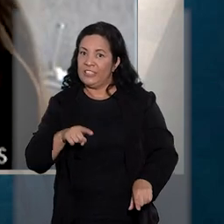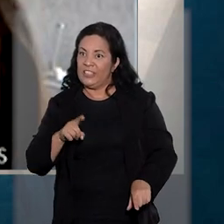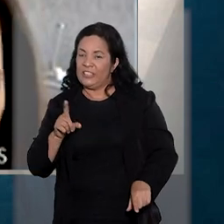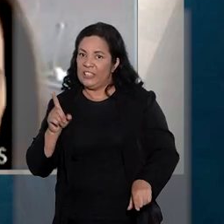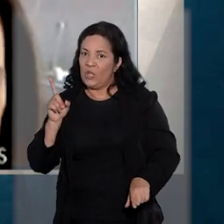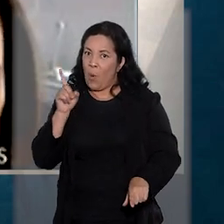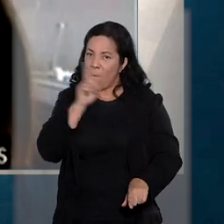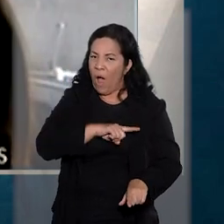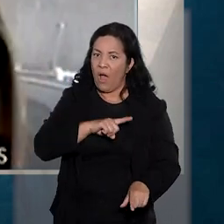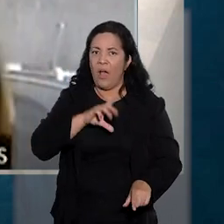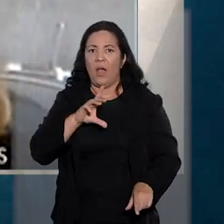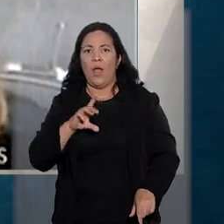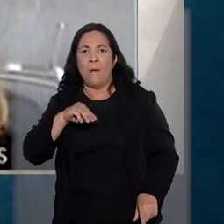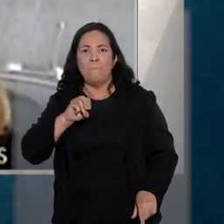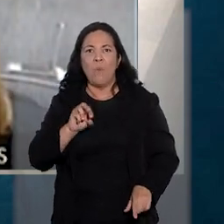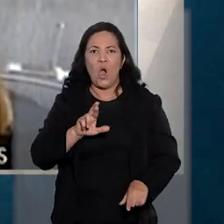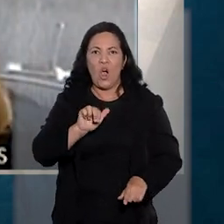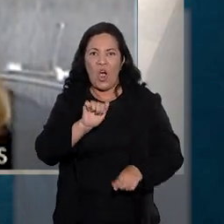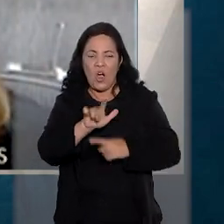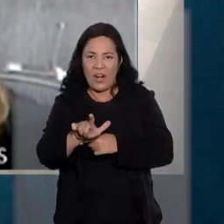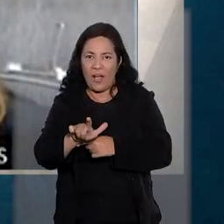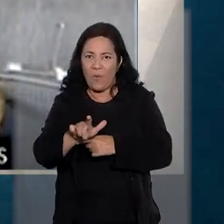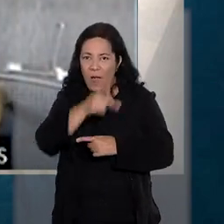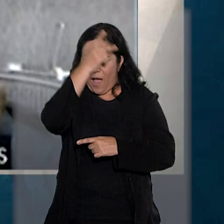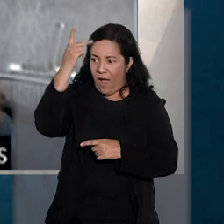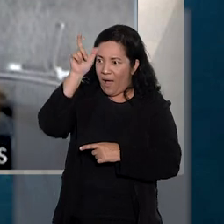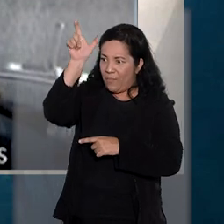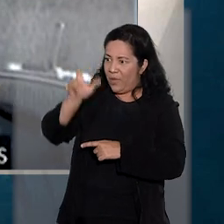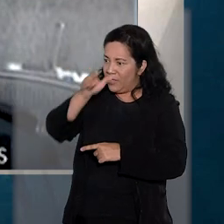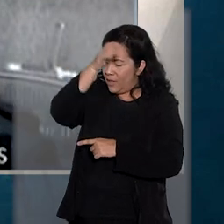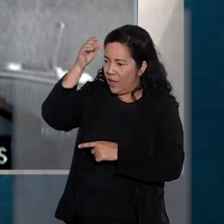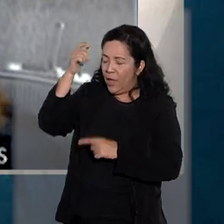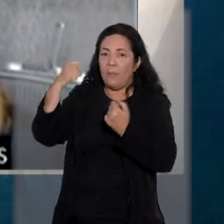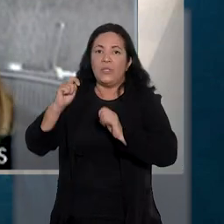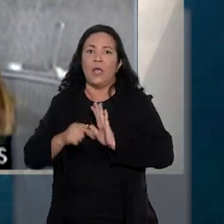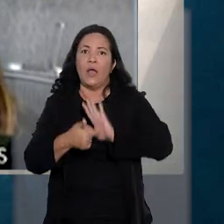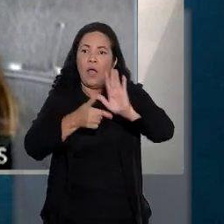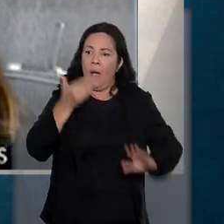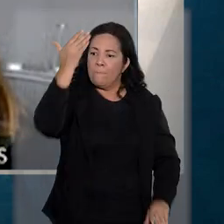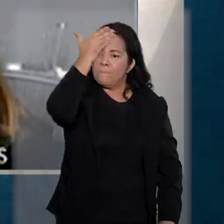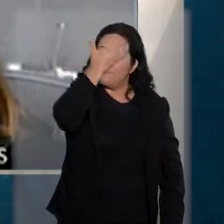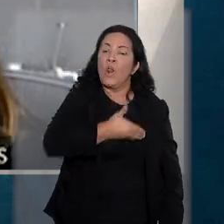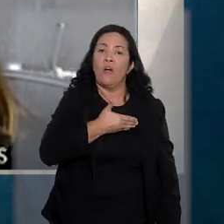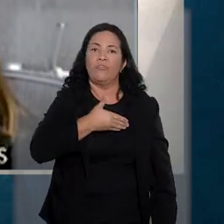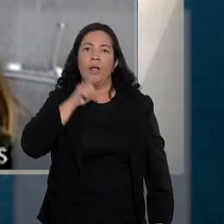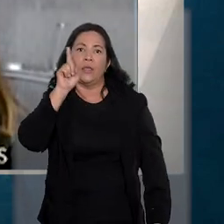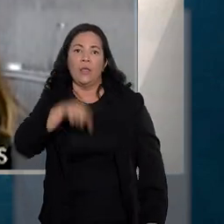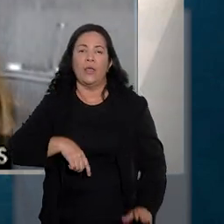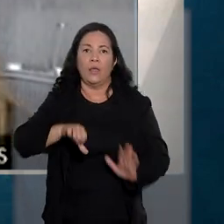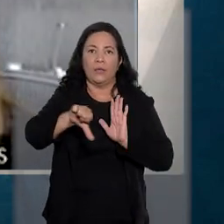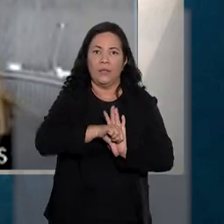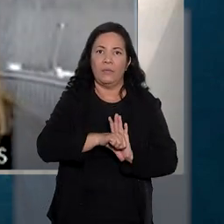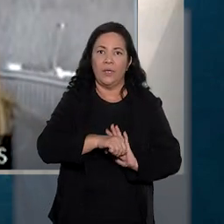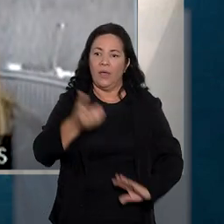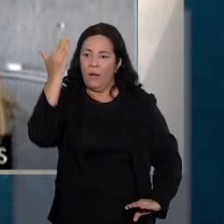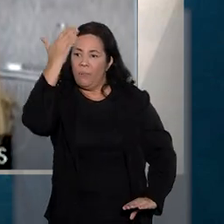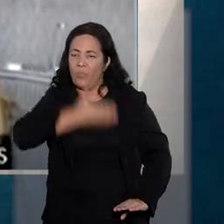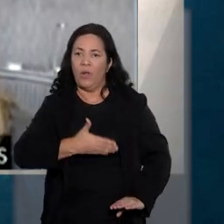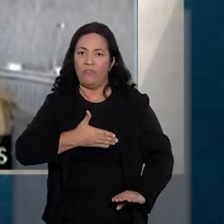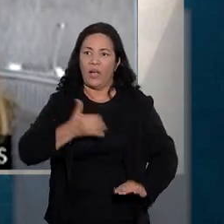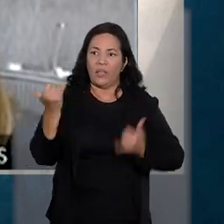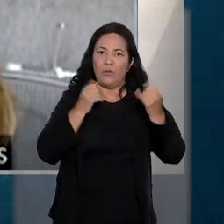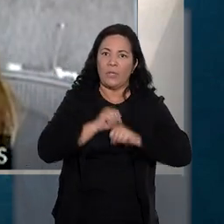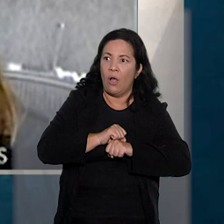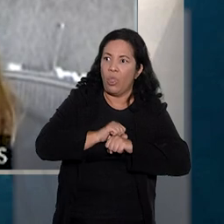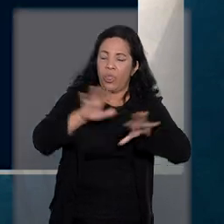o dano moral não é presumido, sendo necessário que o titular dos dados demonstre ter havido efetivo dano com o vazamento e